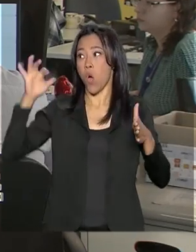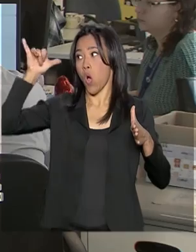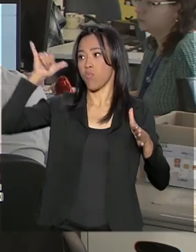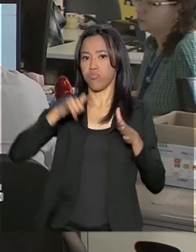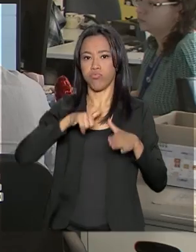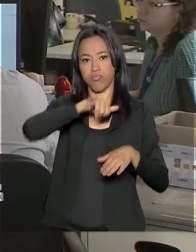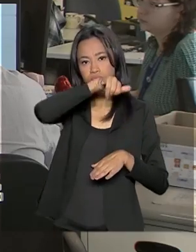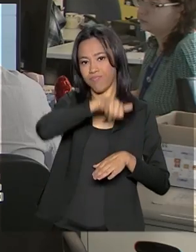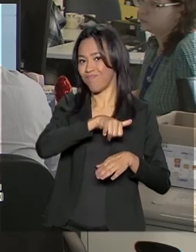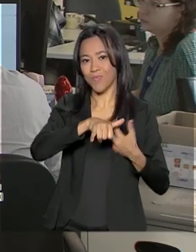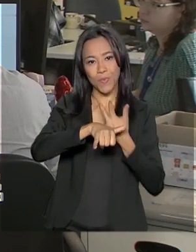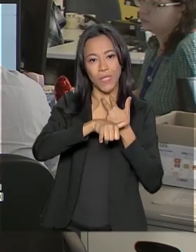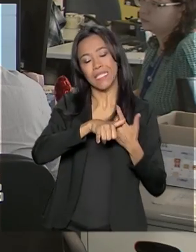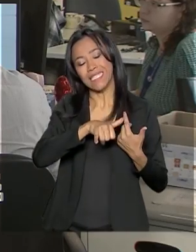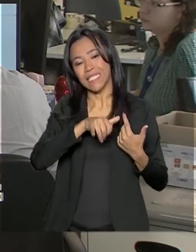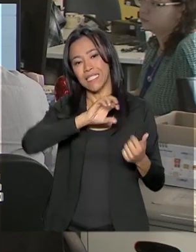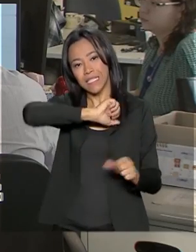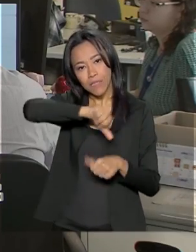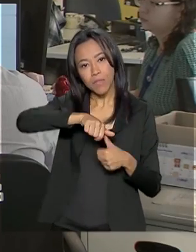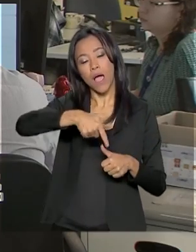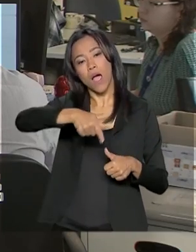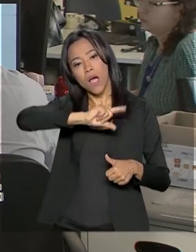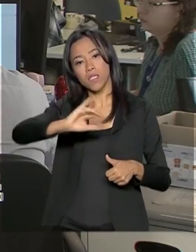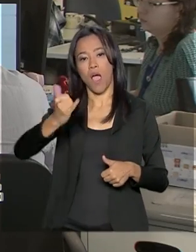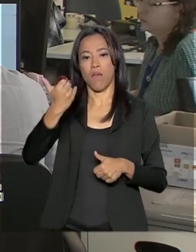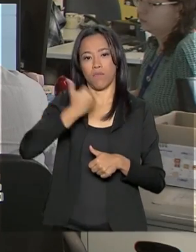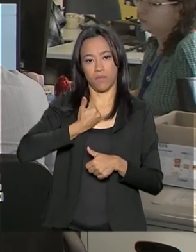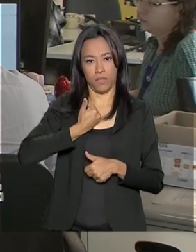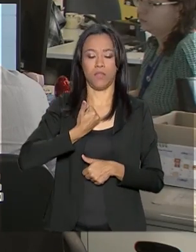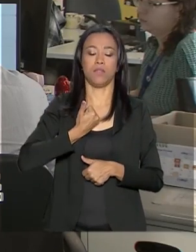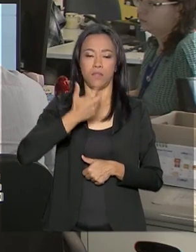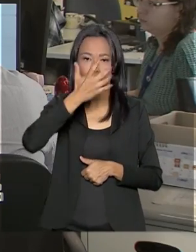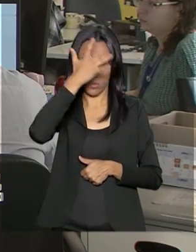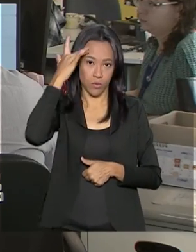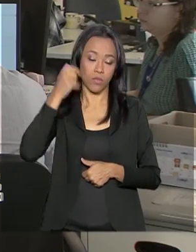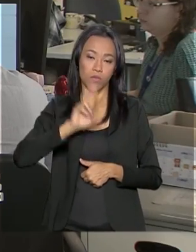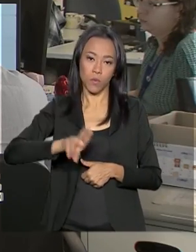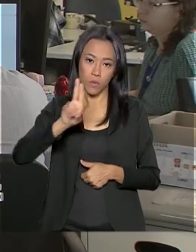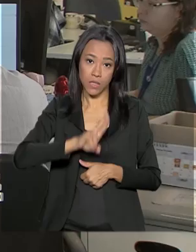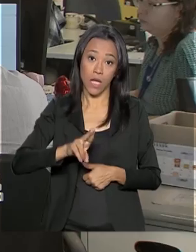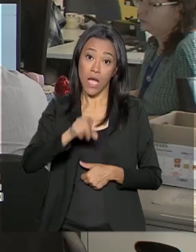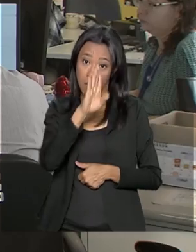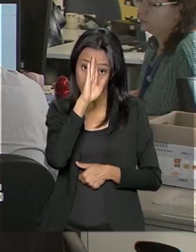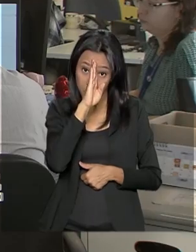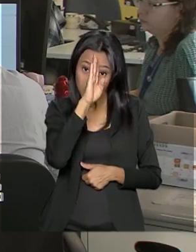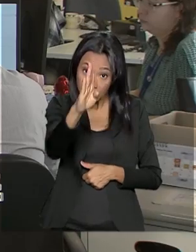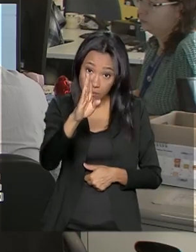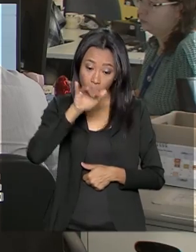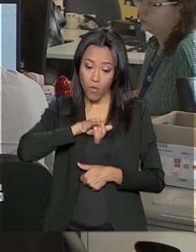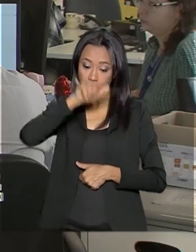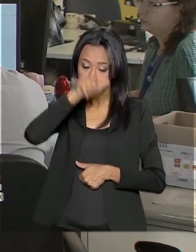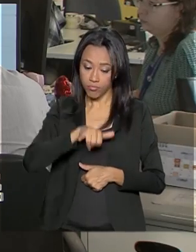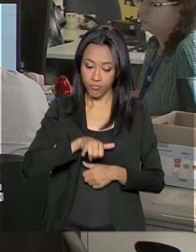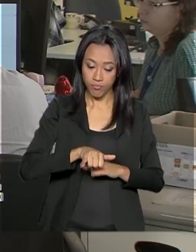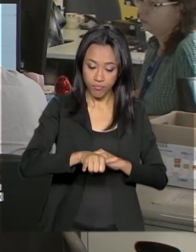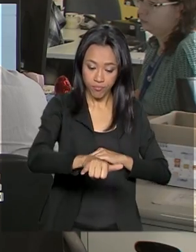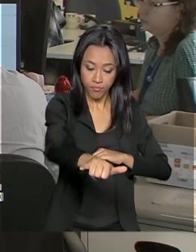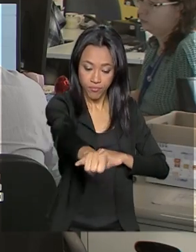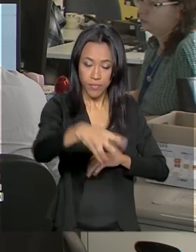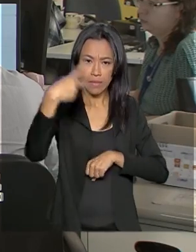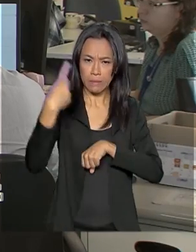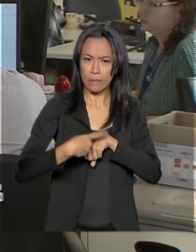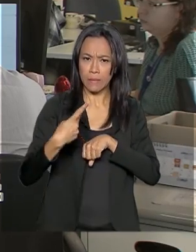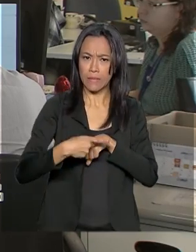mudança, as companhias aéreas devem informar os passageiros. A pista principal vai ser pavimentada com uma camada porosa de atrito,